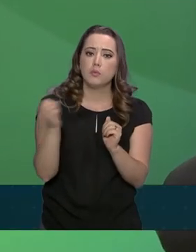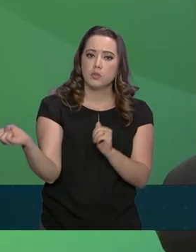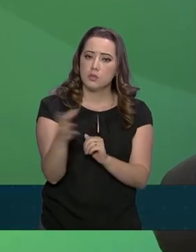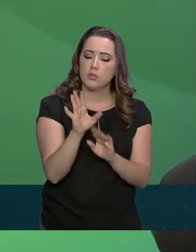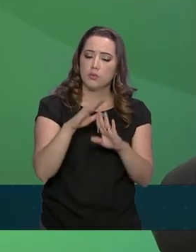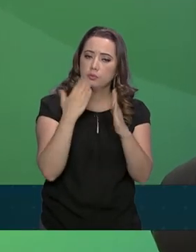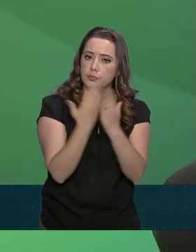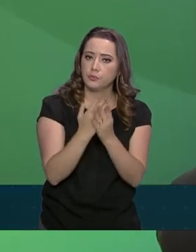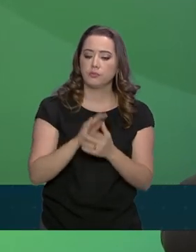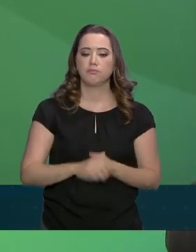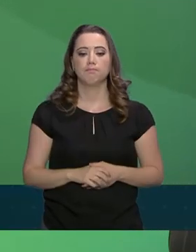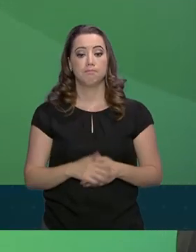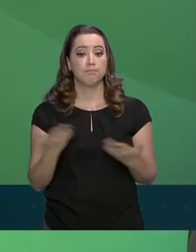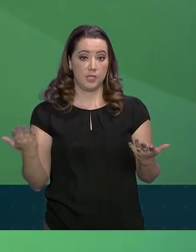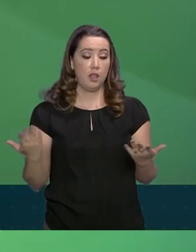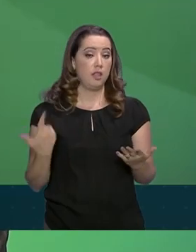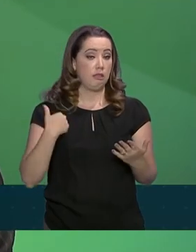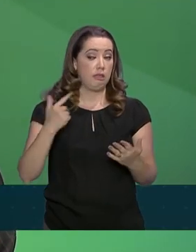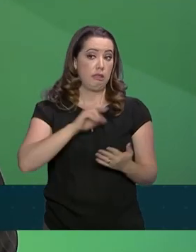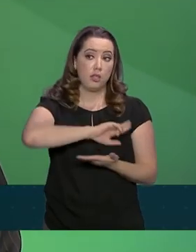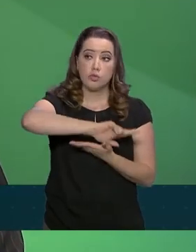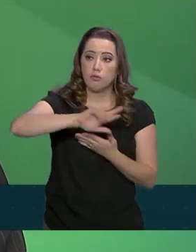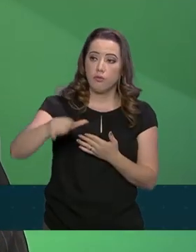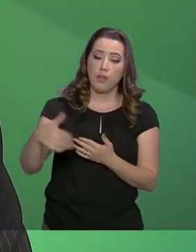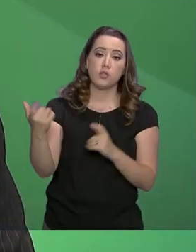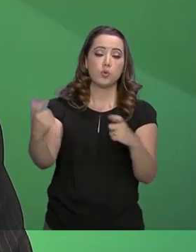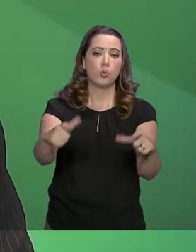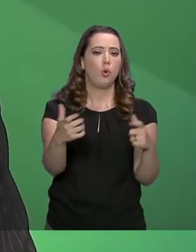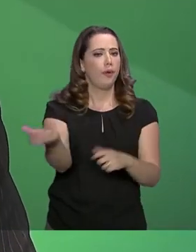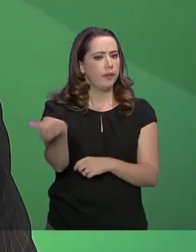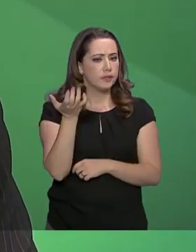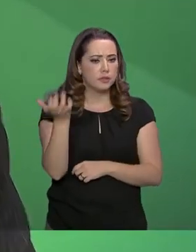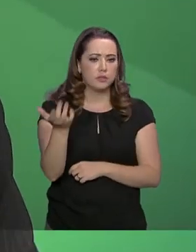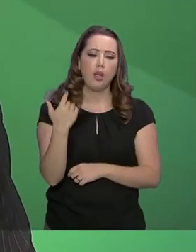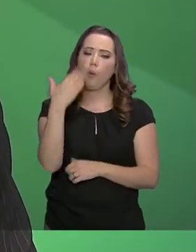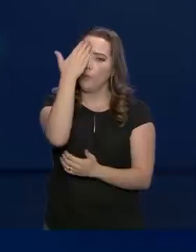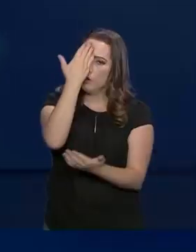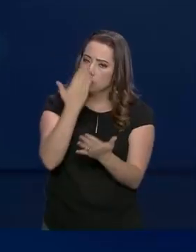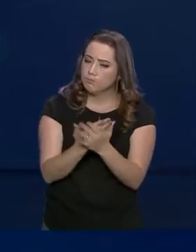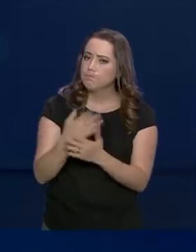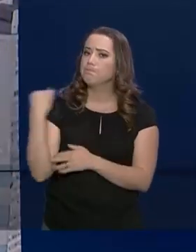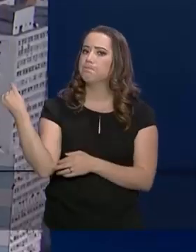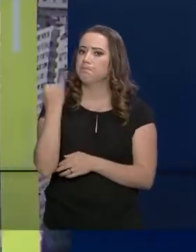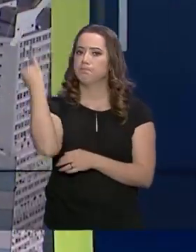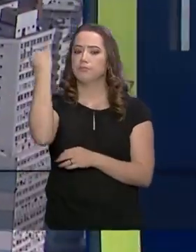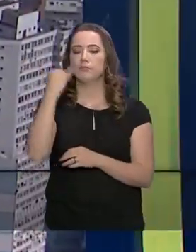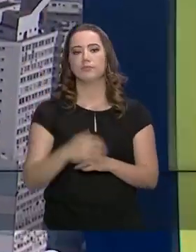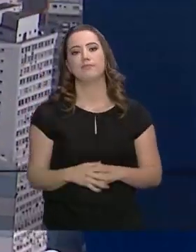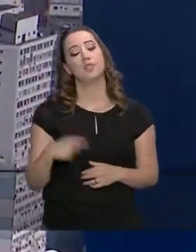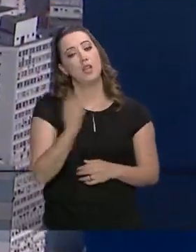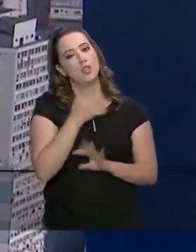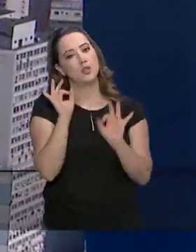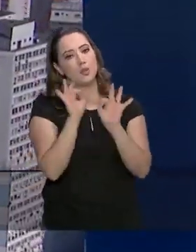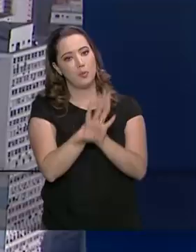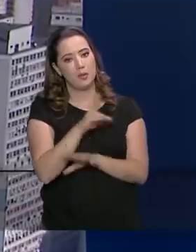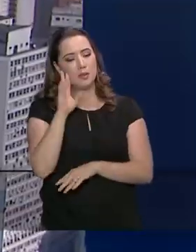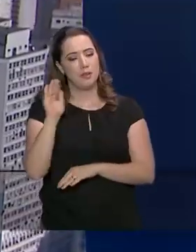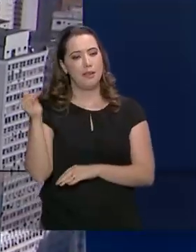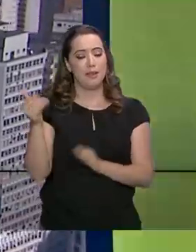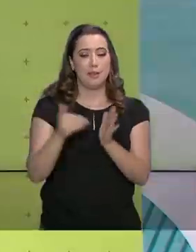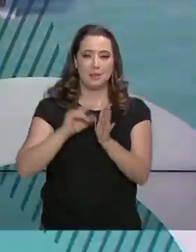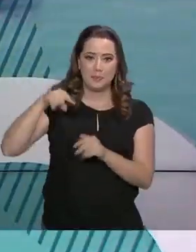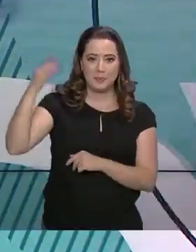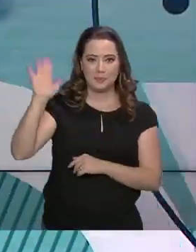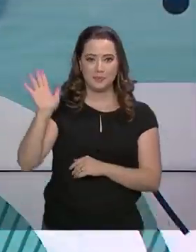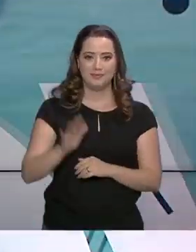os resultados são muito bons. Então, acho que tem tudo para ser um sucesso. E a gente fica por aqui. Até a